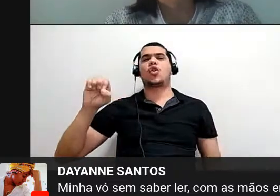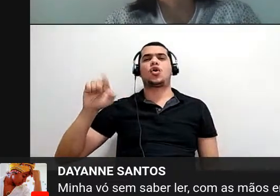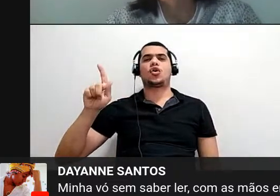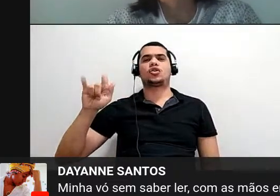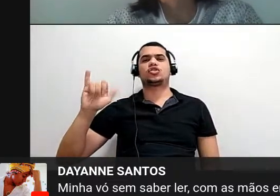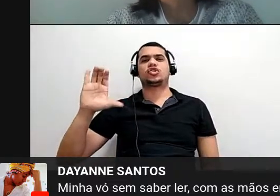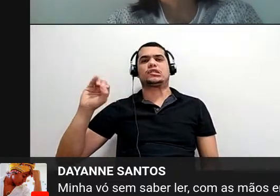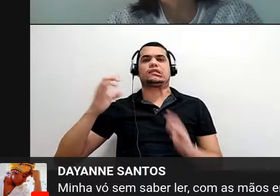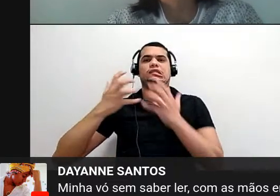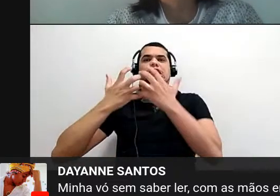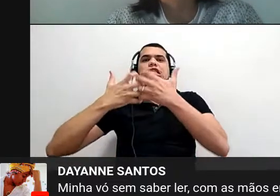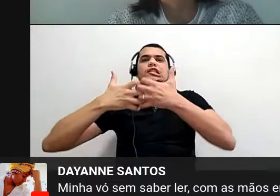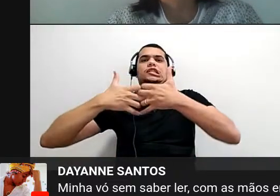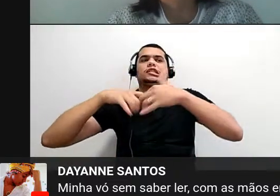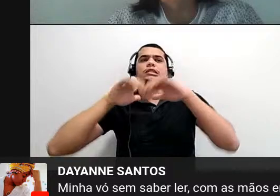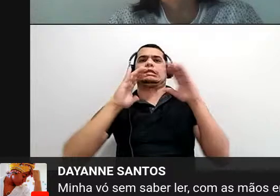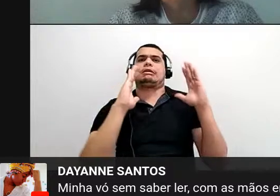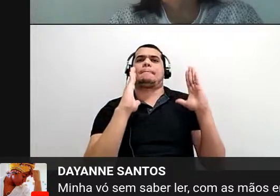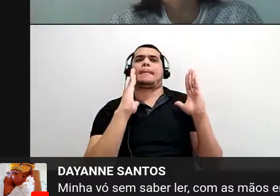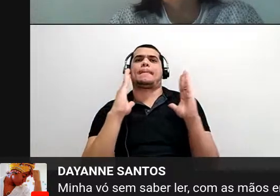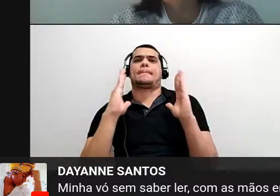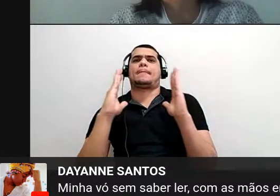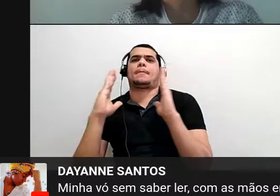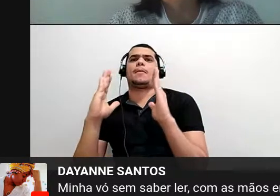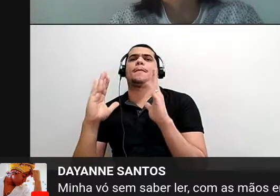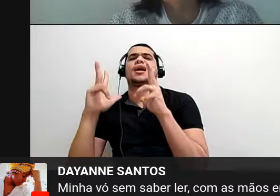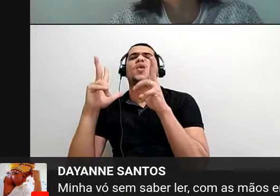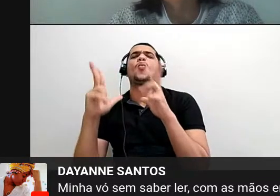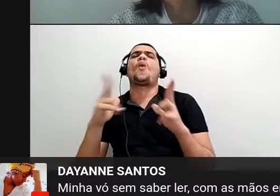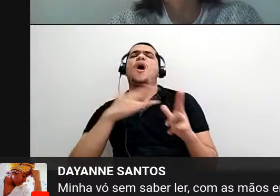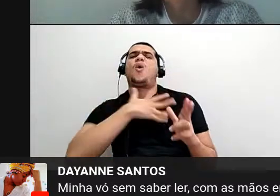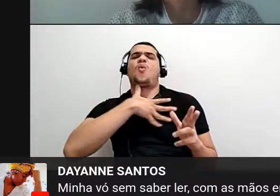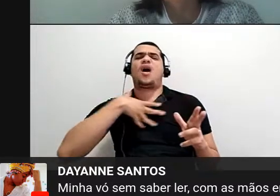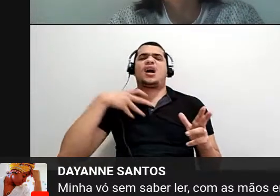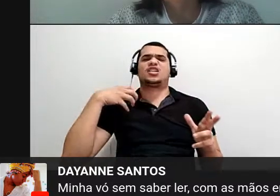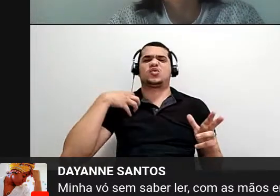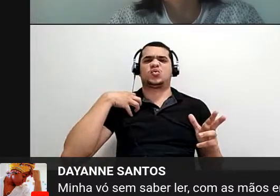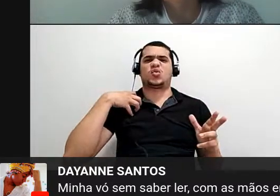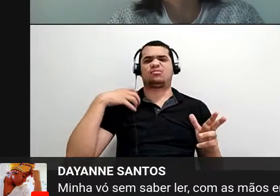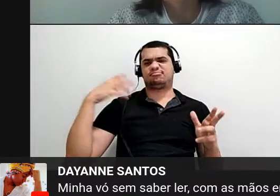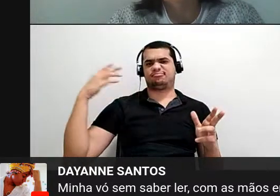Lógico, raciocínio lógico, aristotélico, no mais, mais,